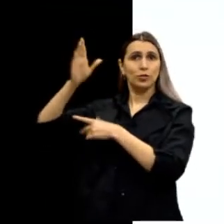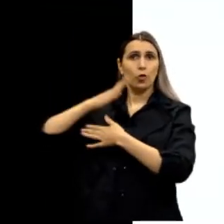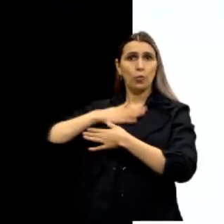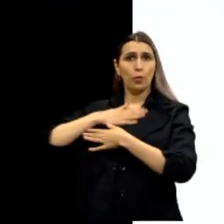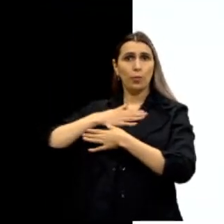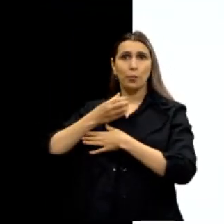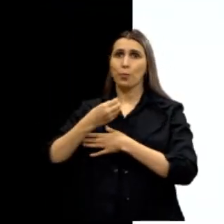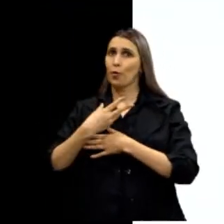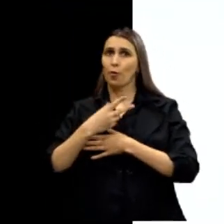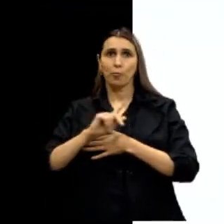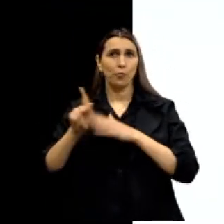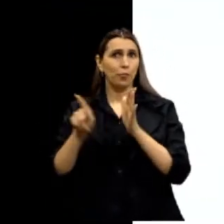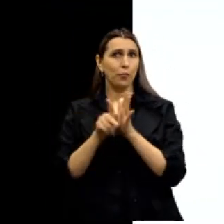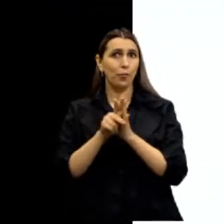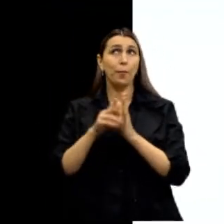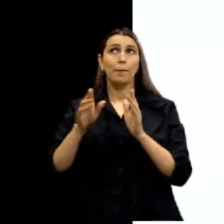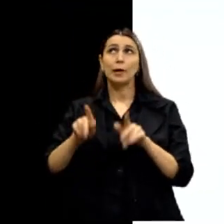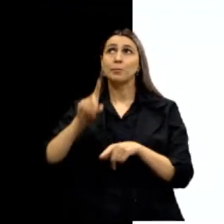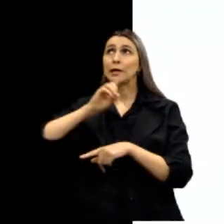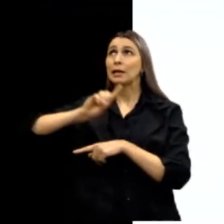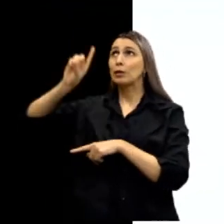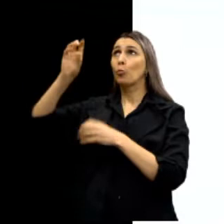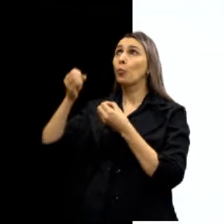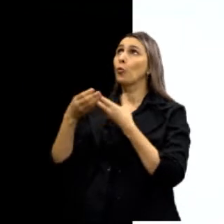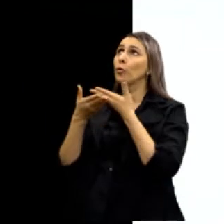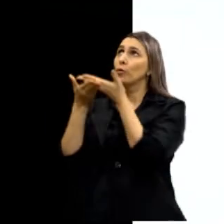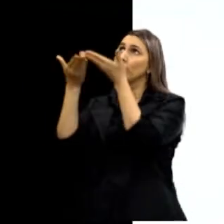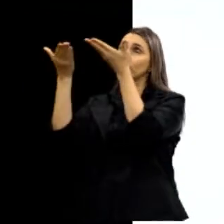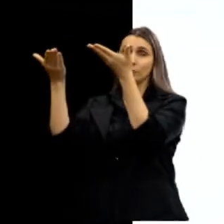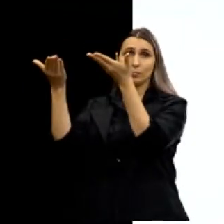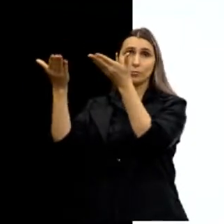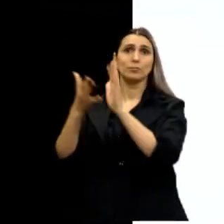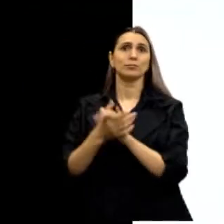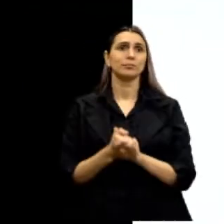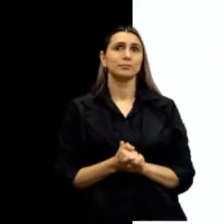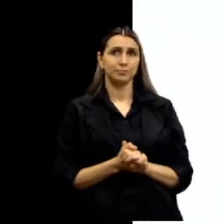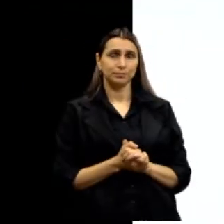benefício próprio, mas para o benefício de Deus, para engrandecer então Deus.